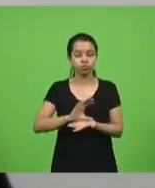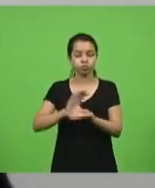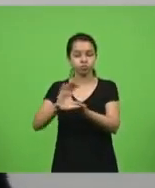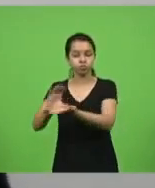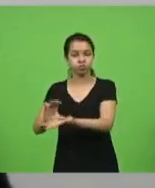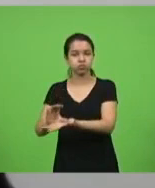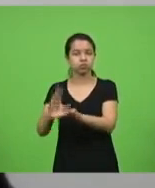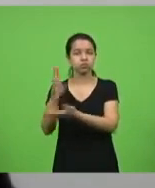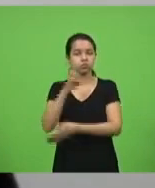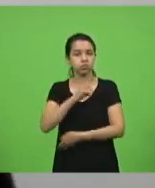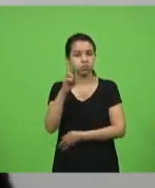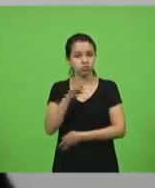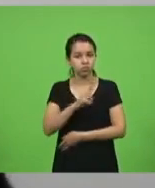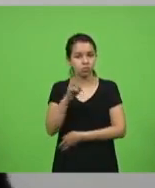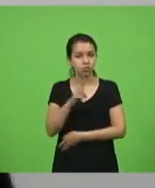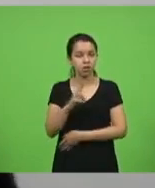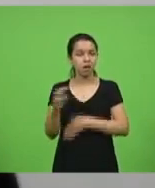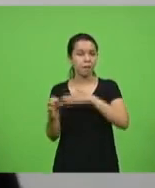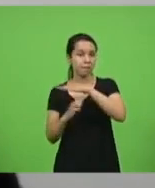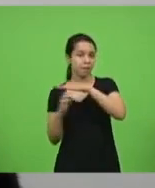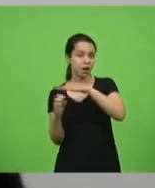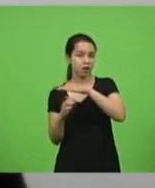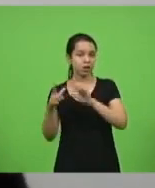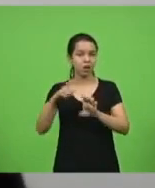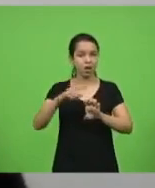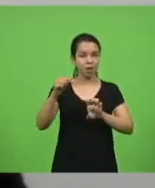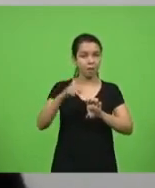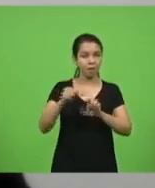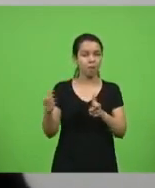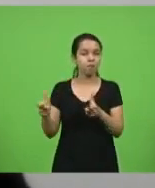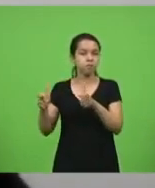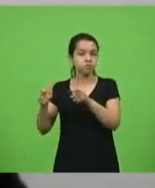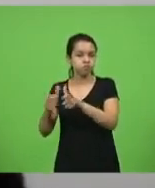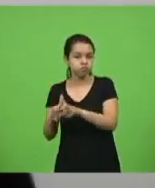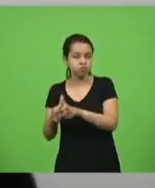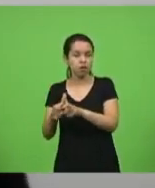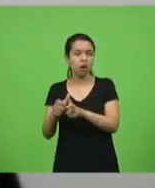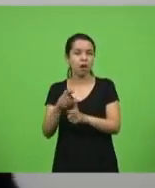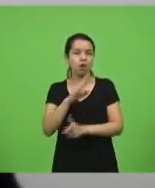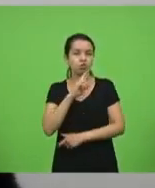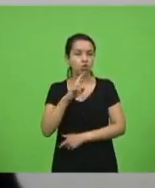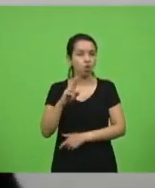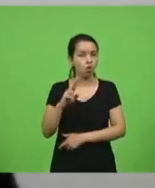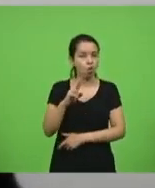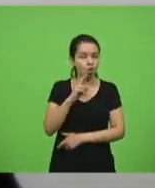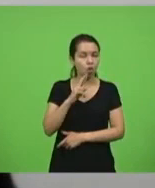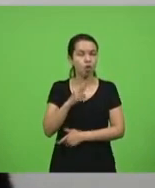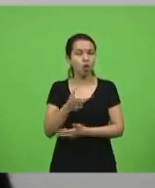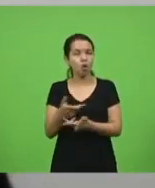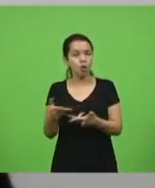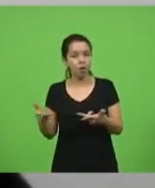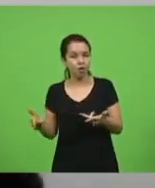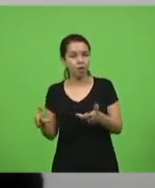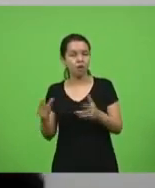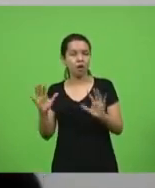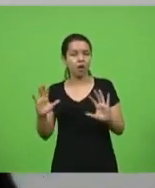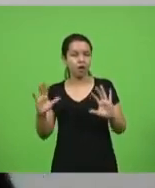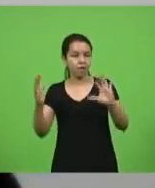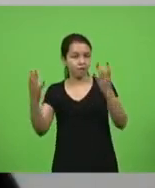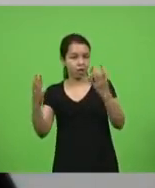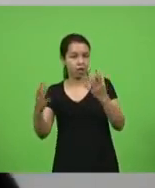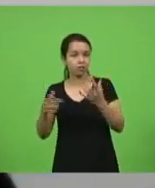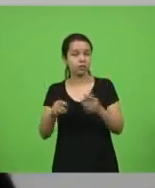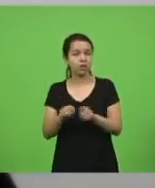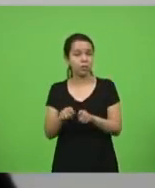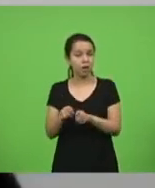setor de bares, restaurante e organizadores de evento, bem como aos trabalhadores desses setores desempregados nos